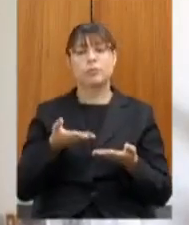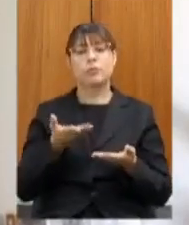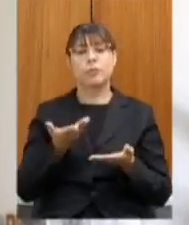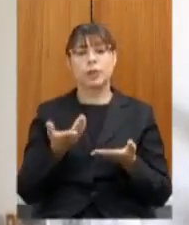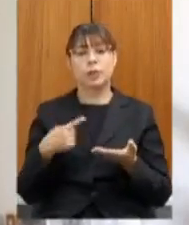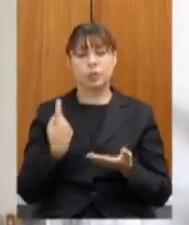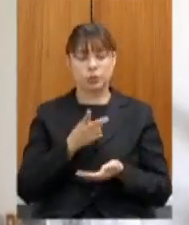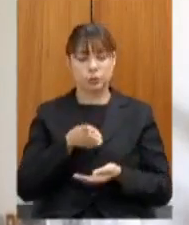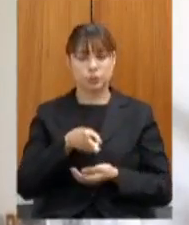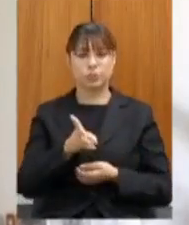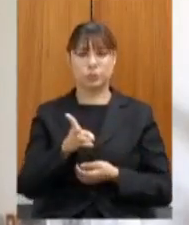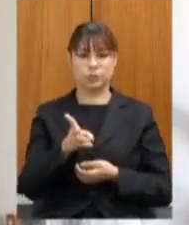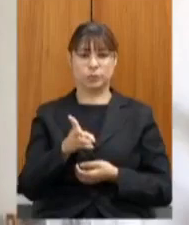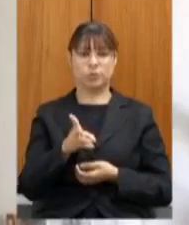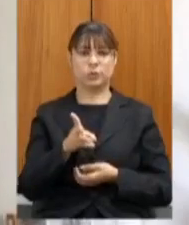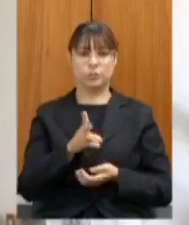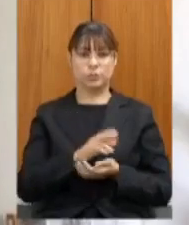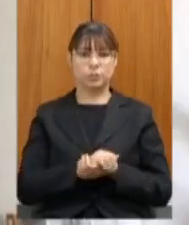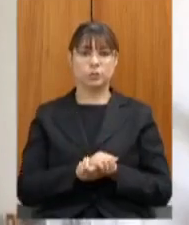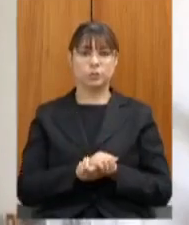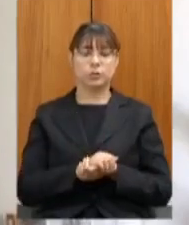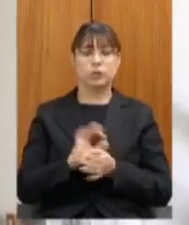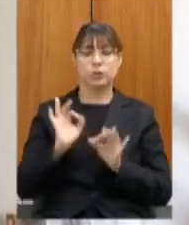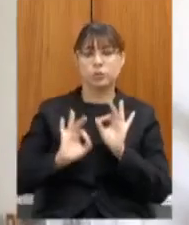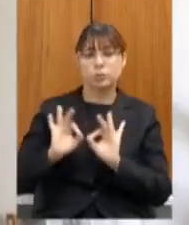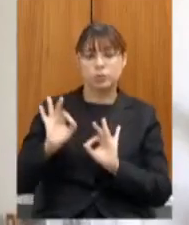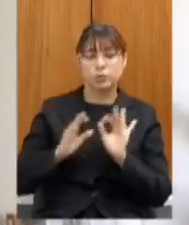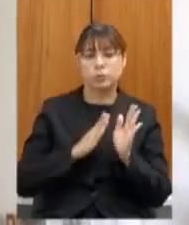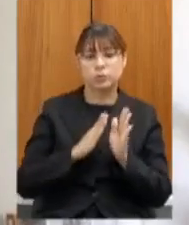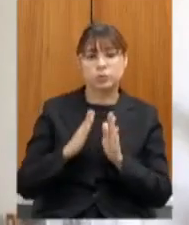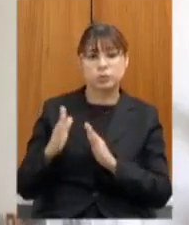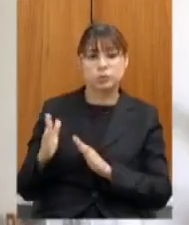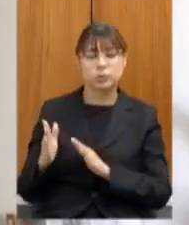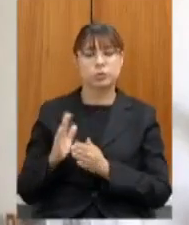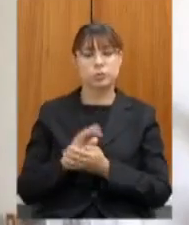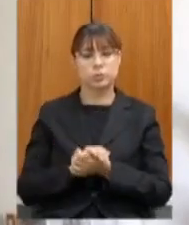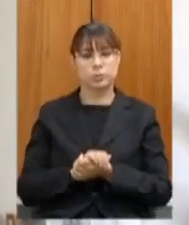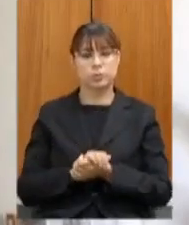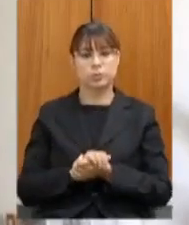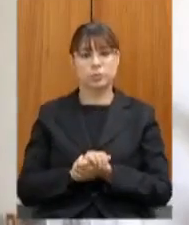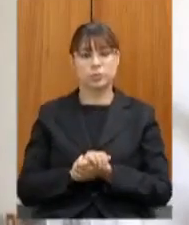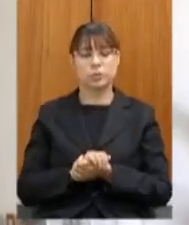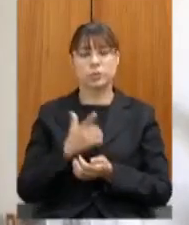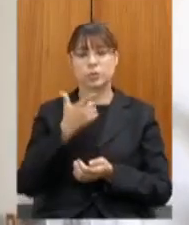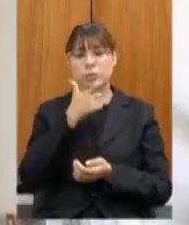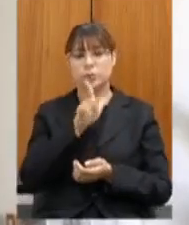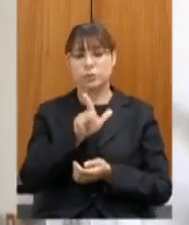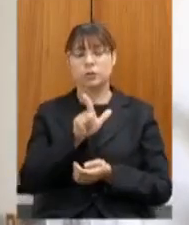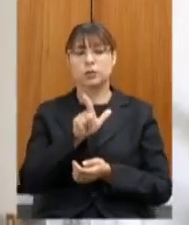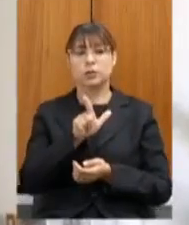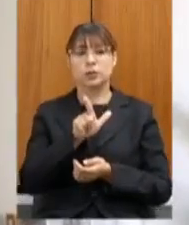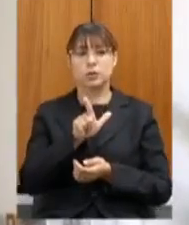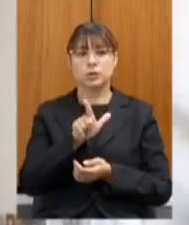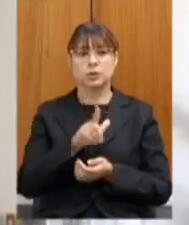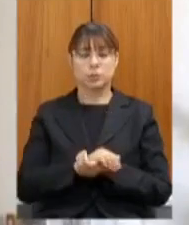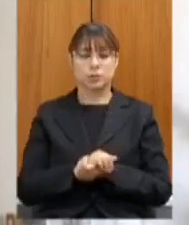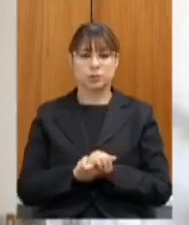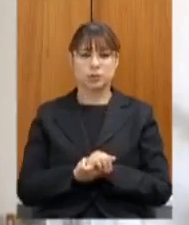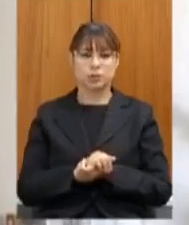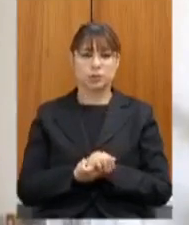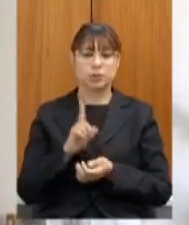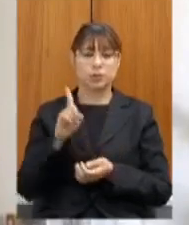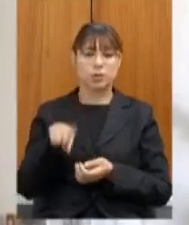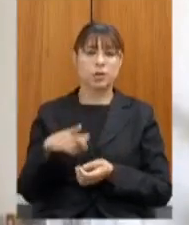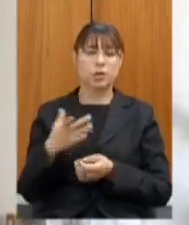continuamos com esse procedimento e está atendendo e respondendo as maiores dúvidas com